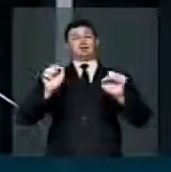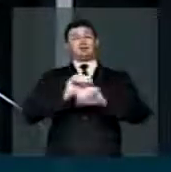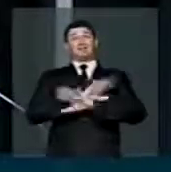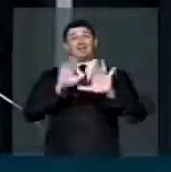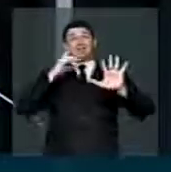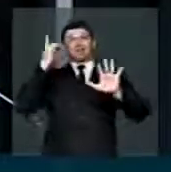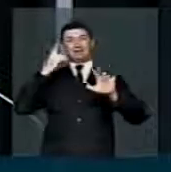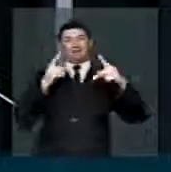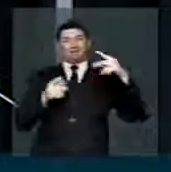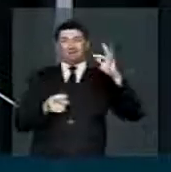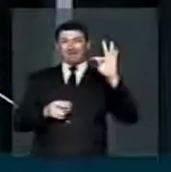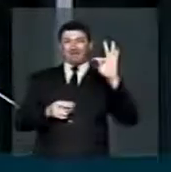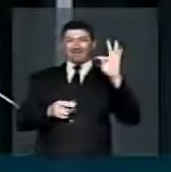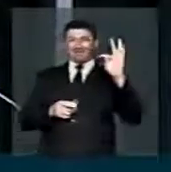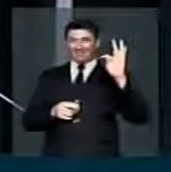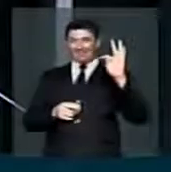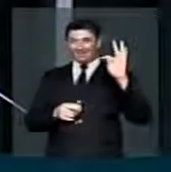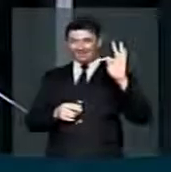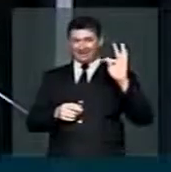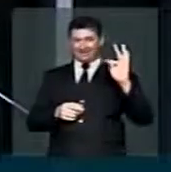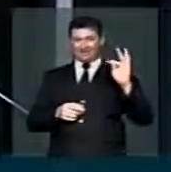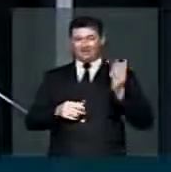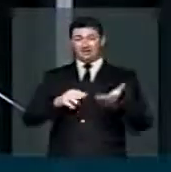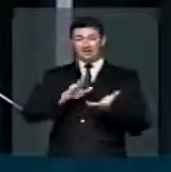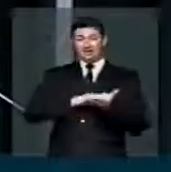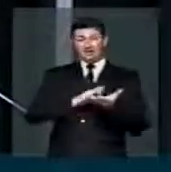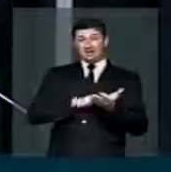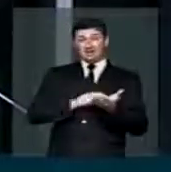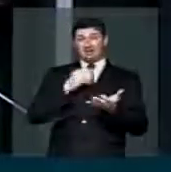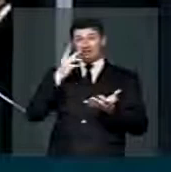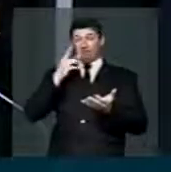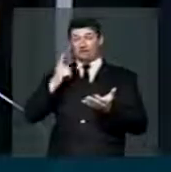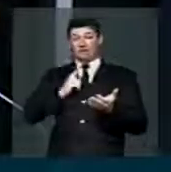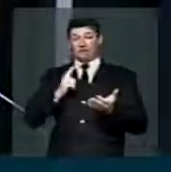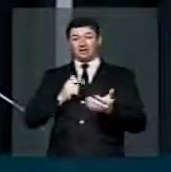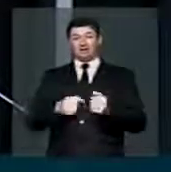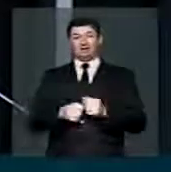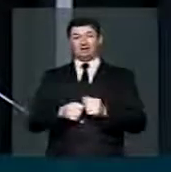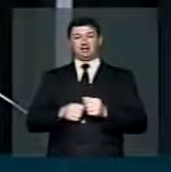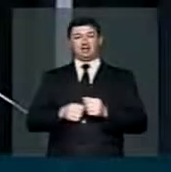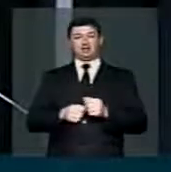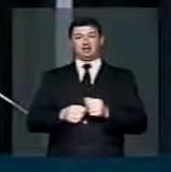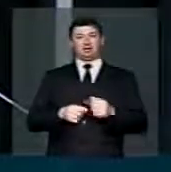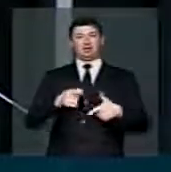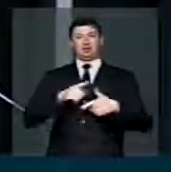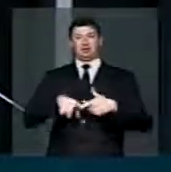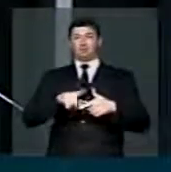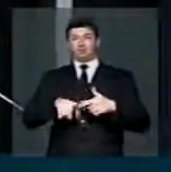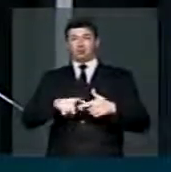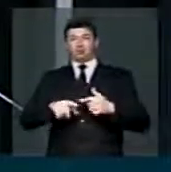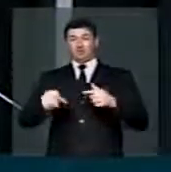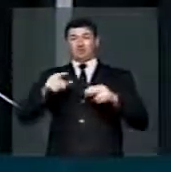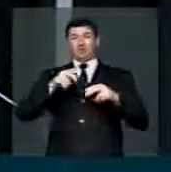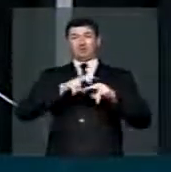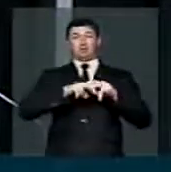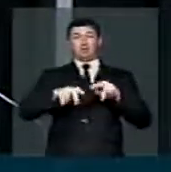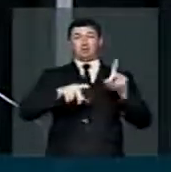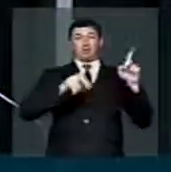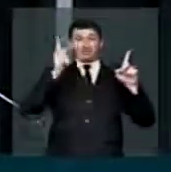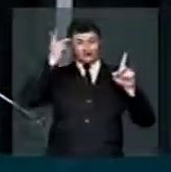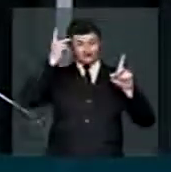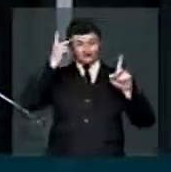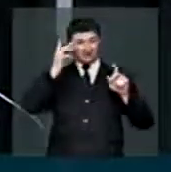deputados do PT, que têm em mãos, ou dizem ter em mãos, irregularidades do metrô de São Paulo,